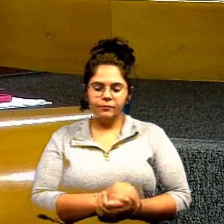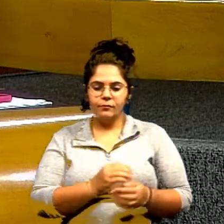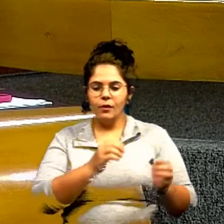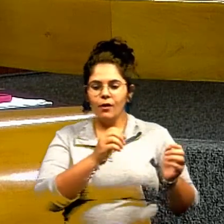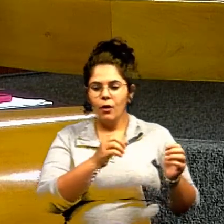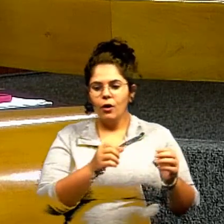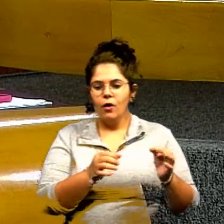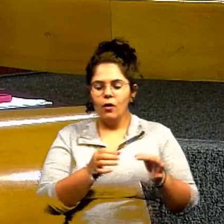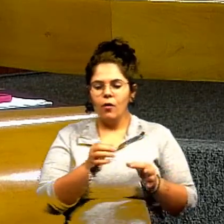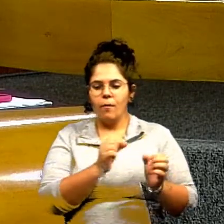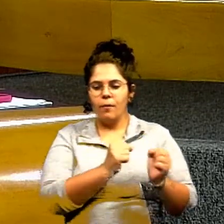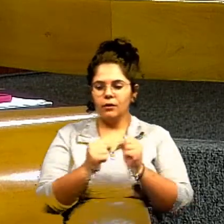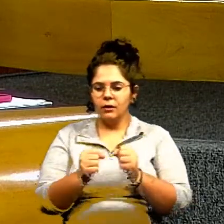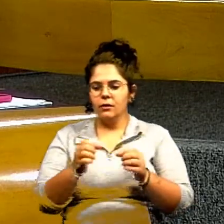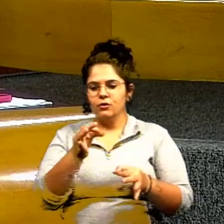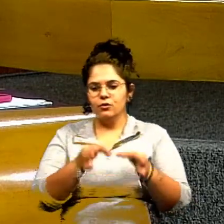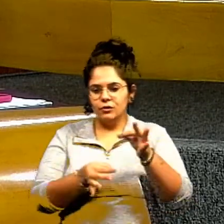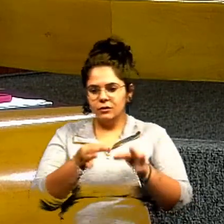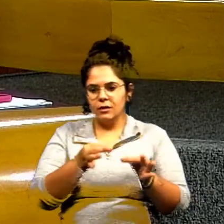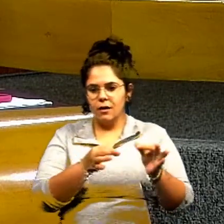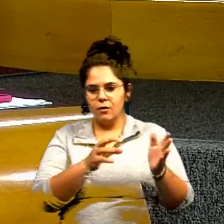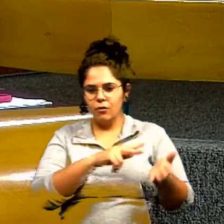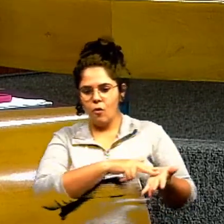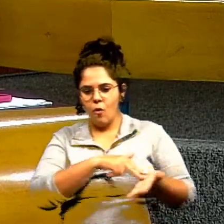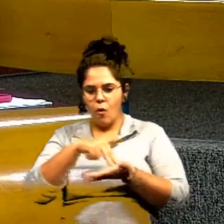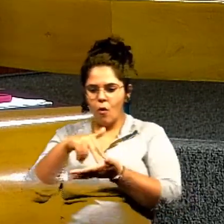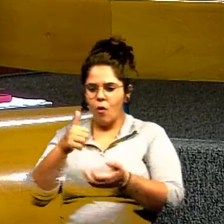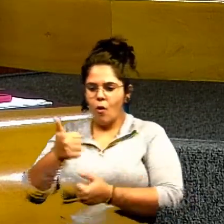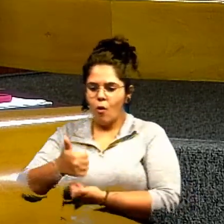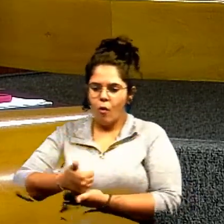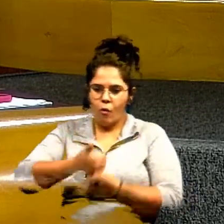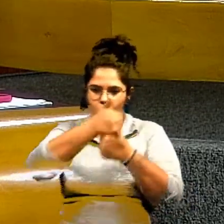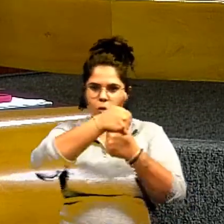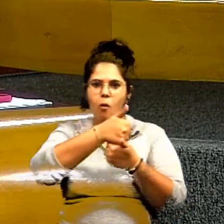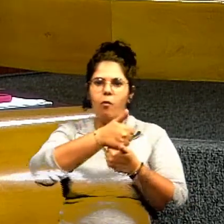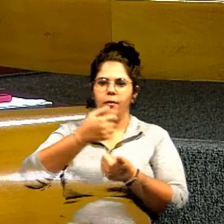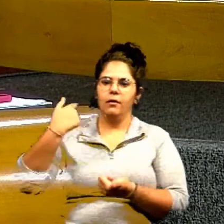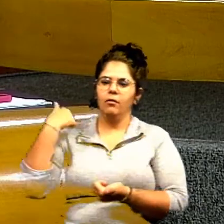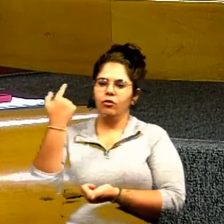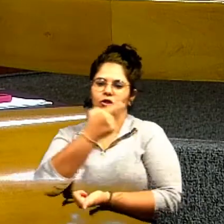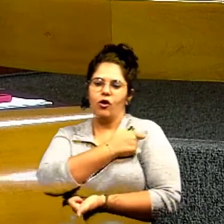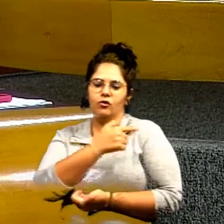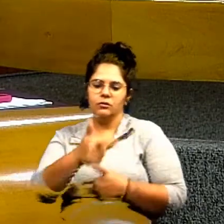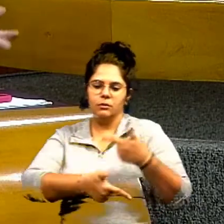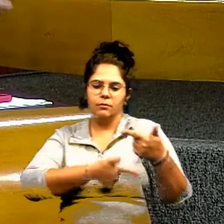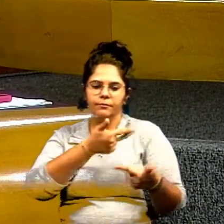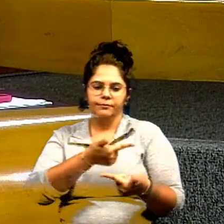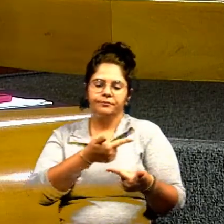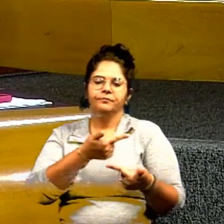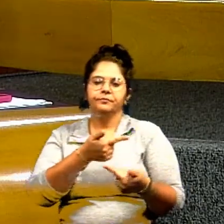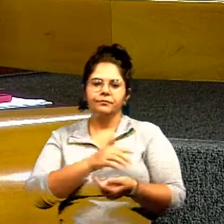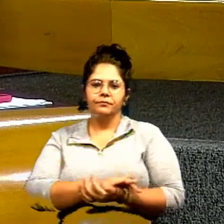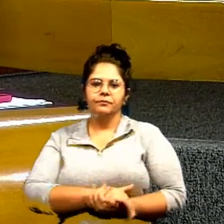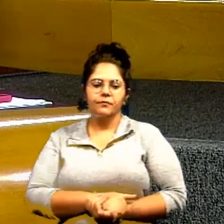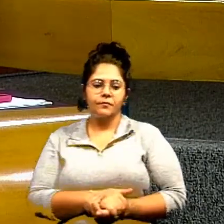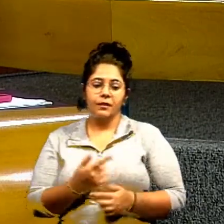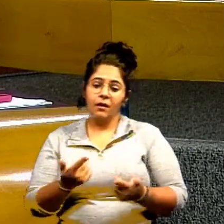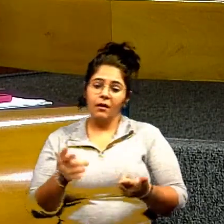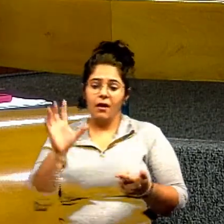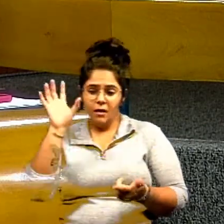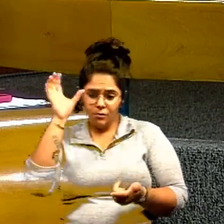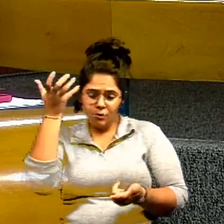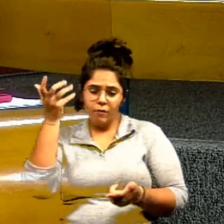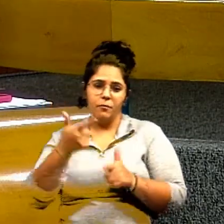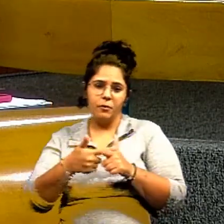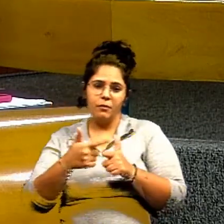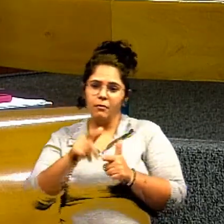ocupa porque a gente se omite nada mais resta ao judiciário do que resolver o problema das pessoas e vai